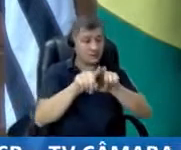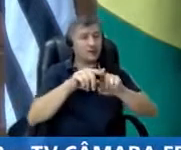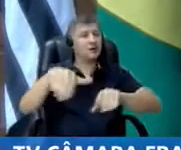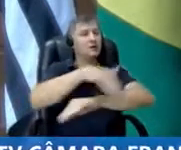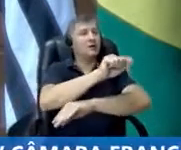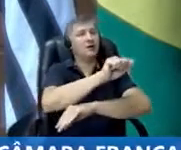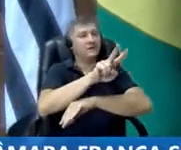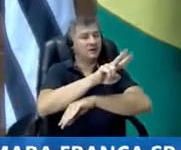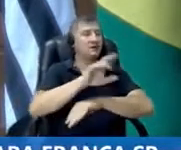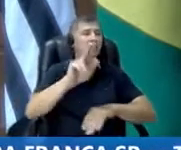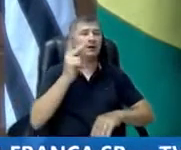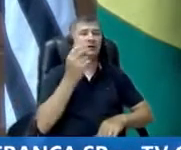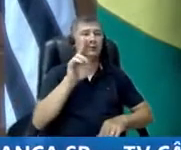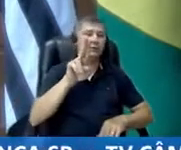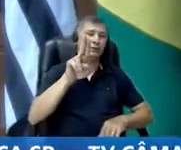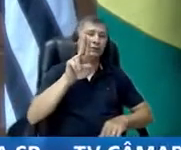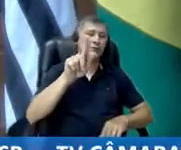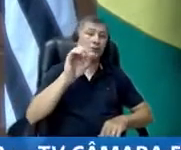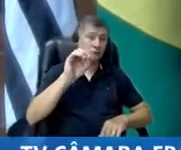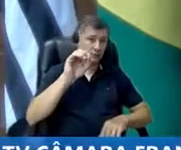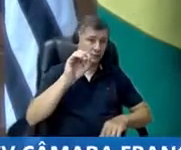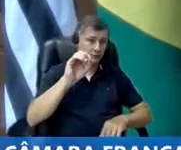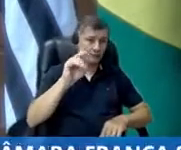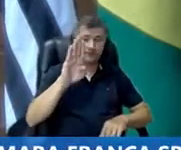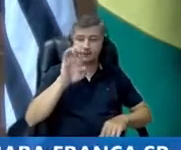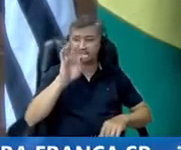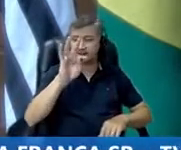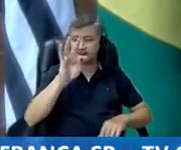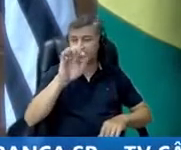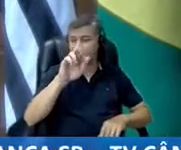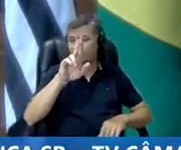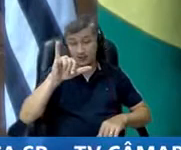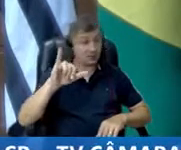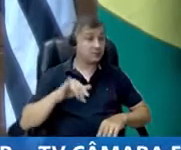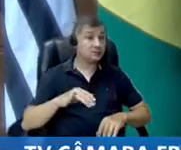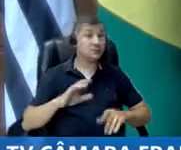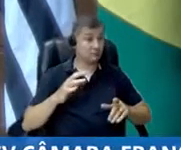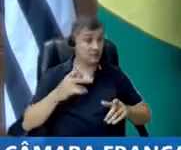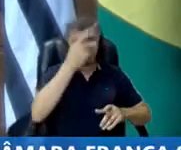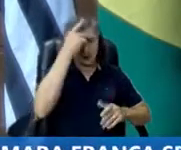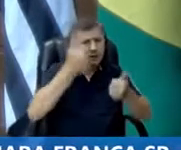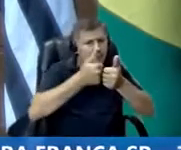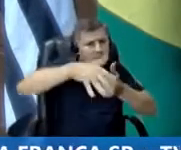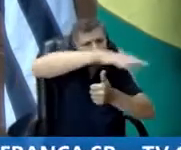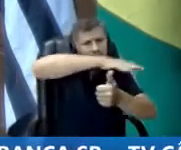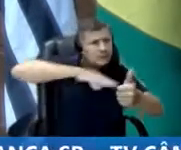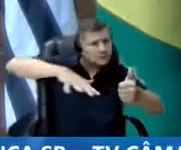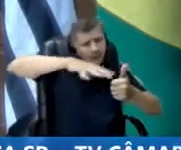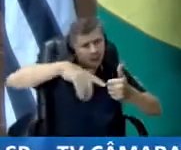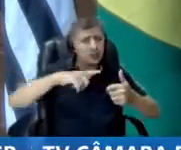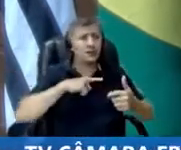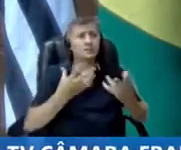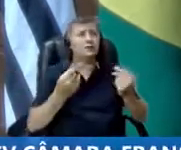inclusive ontem, uma pessoa que mora ali nas proximidades, está sendo muitos carros